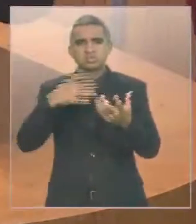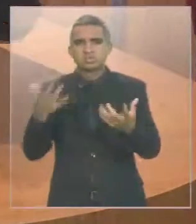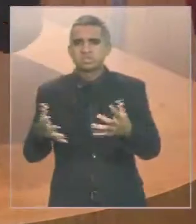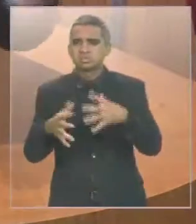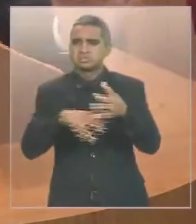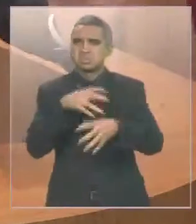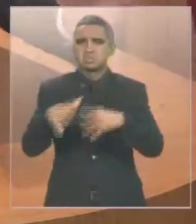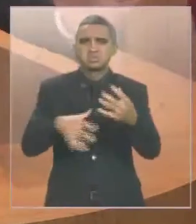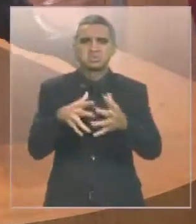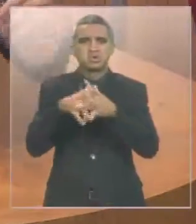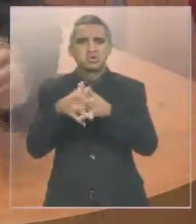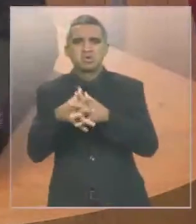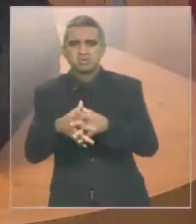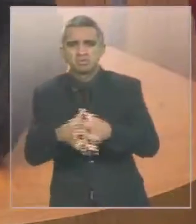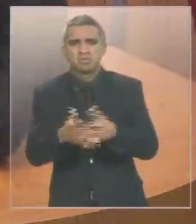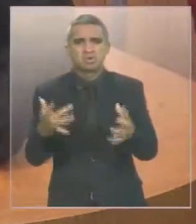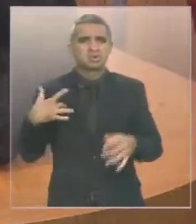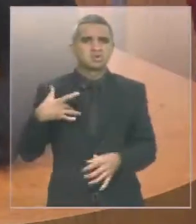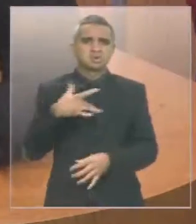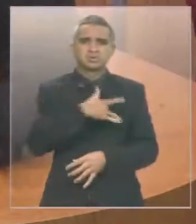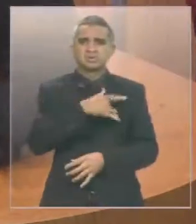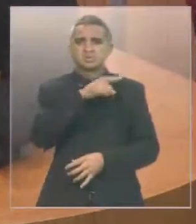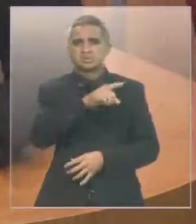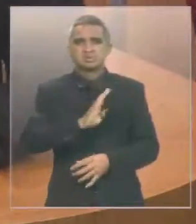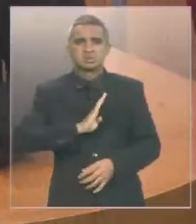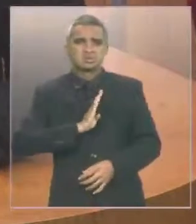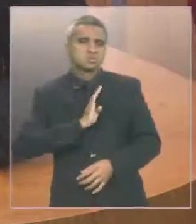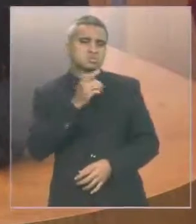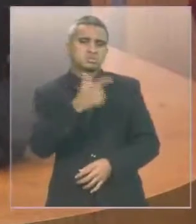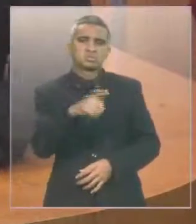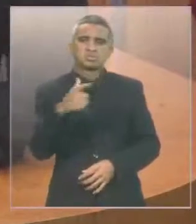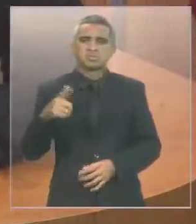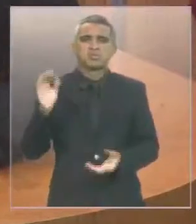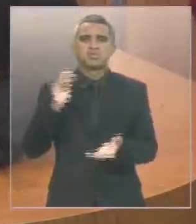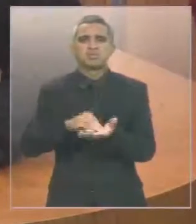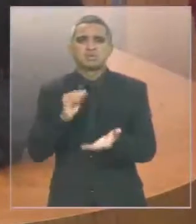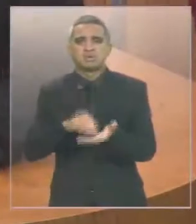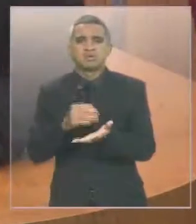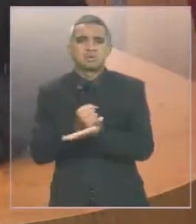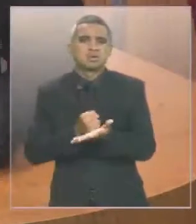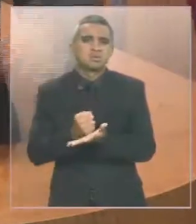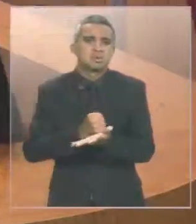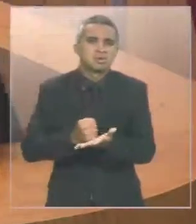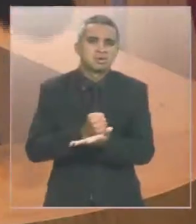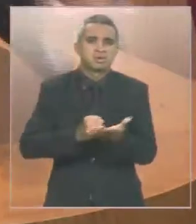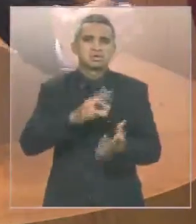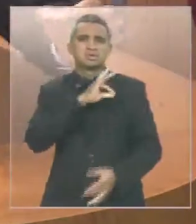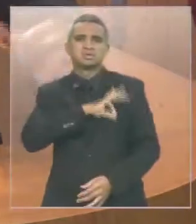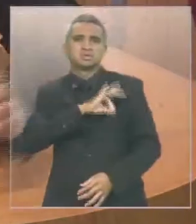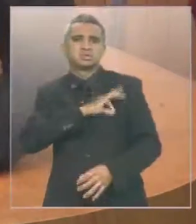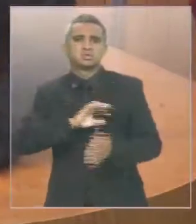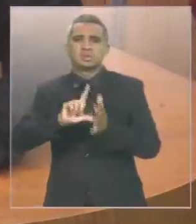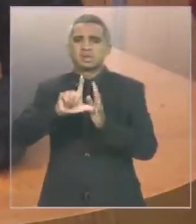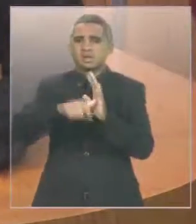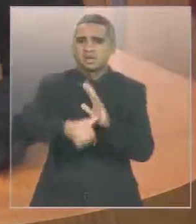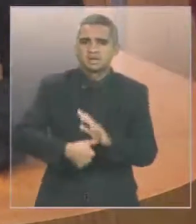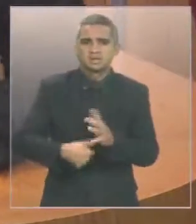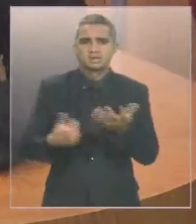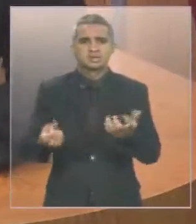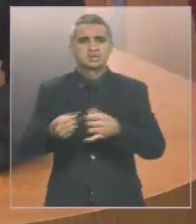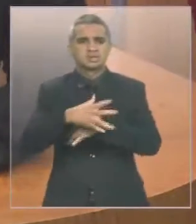à saúde do município que não existe, à falta de medicação, salários atrasados, cidades buracadas,